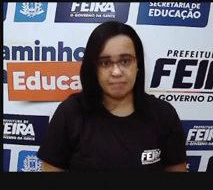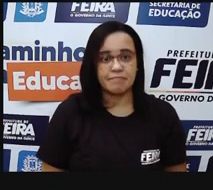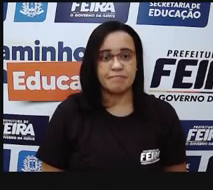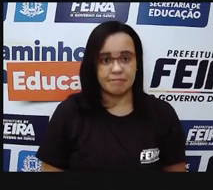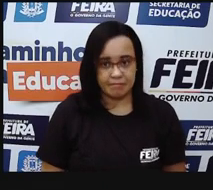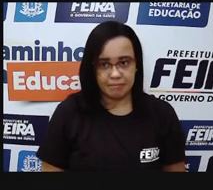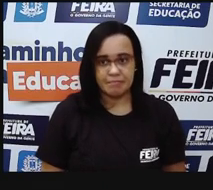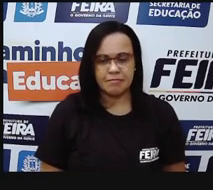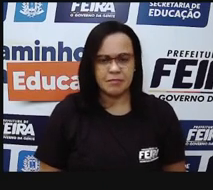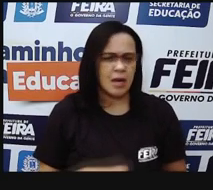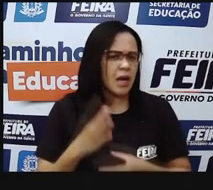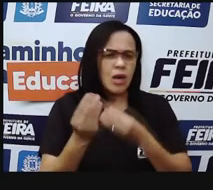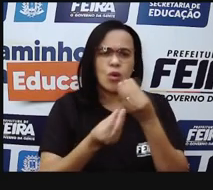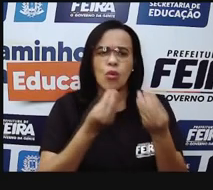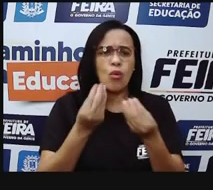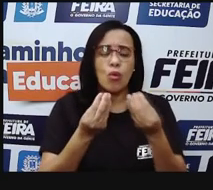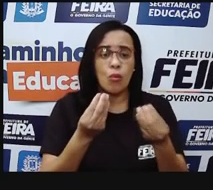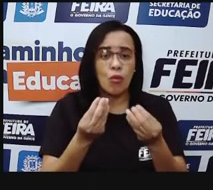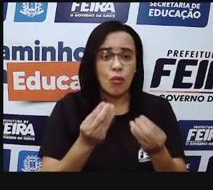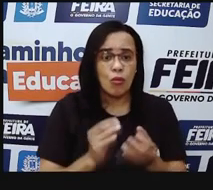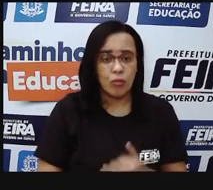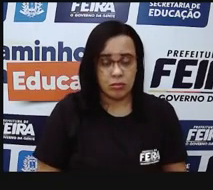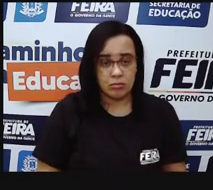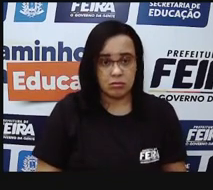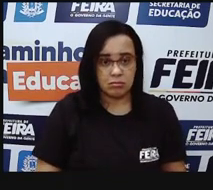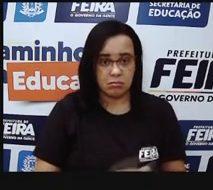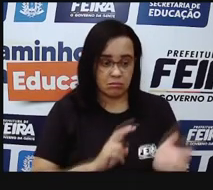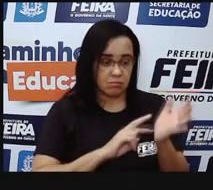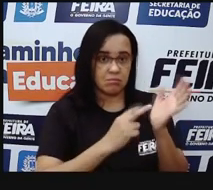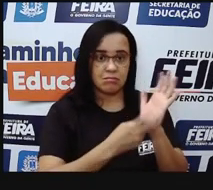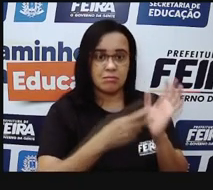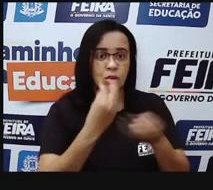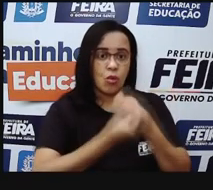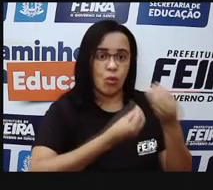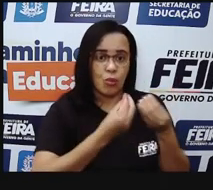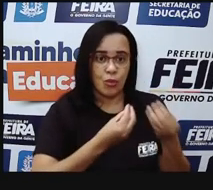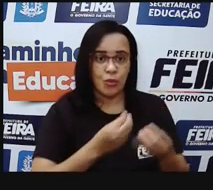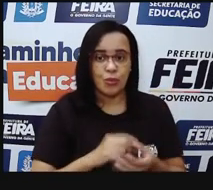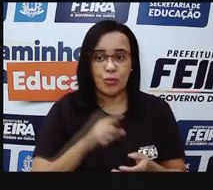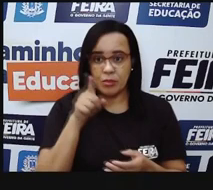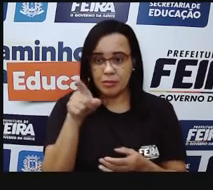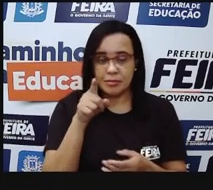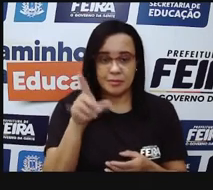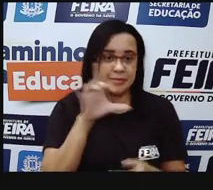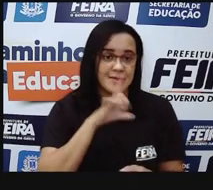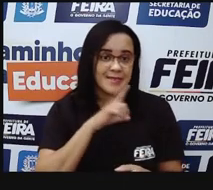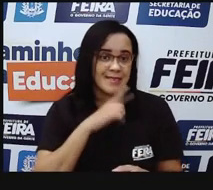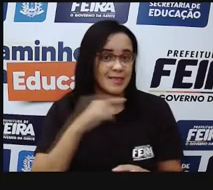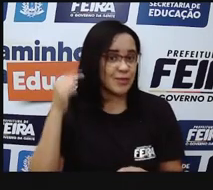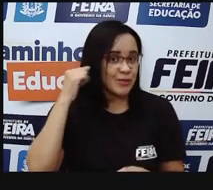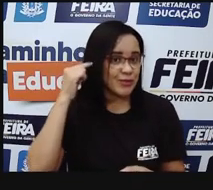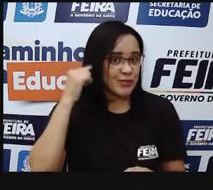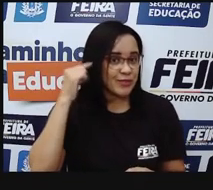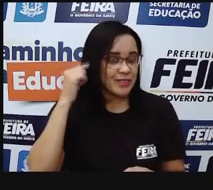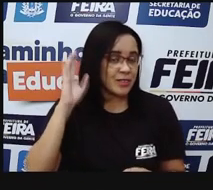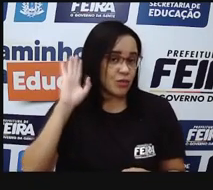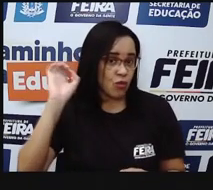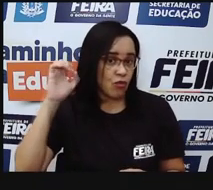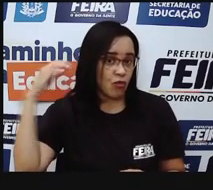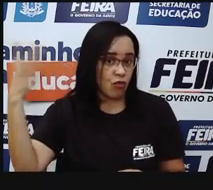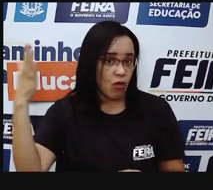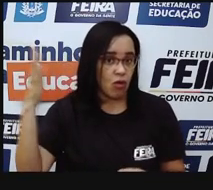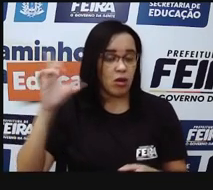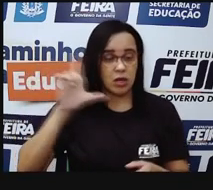Como é que seria isso, Pró? O que que acontece, então? Nós temos, né? O ouvido externo, que é essa região aqui,